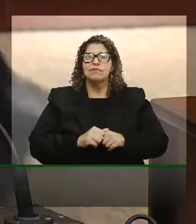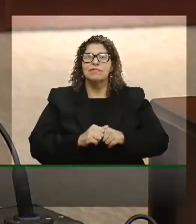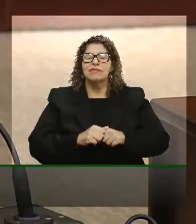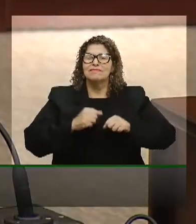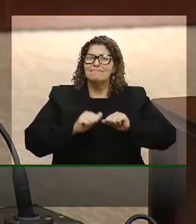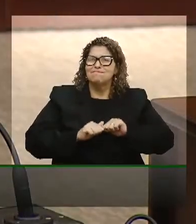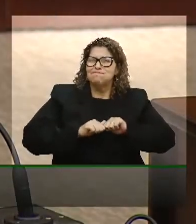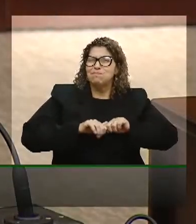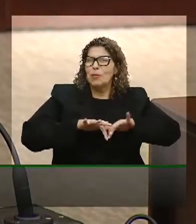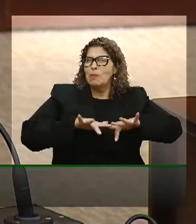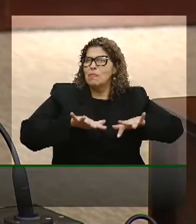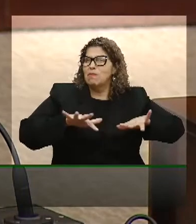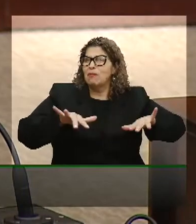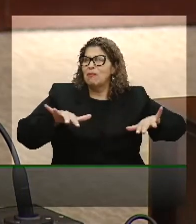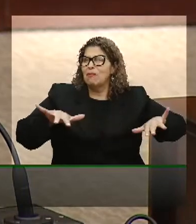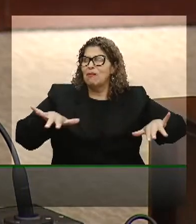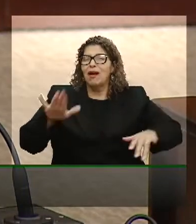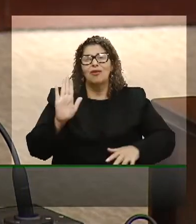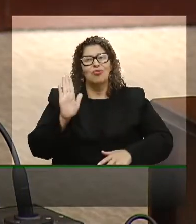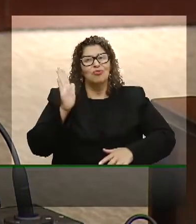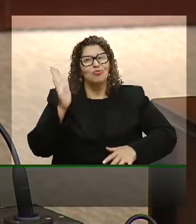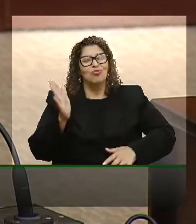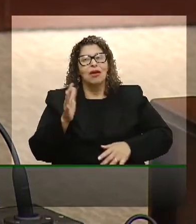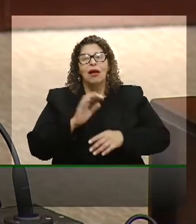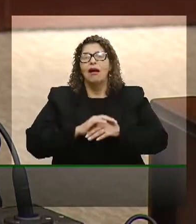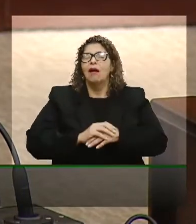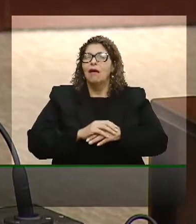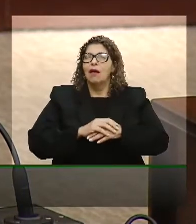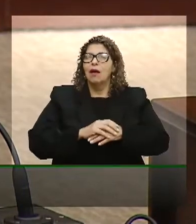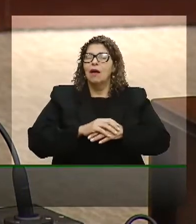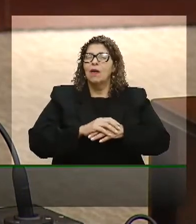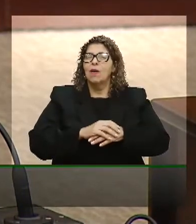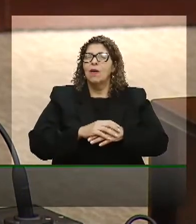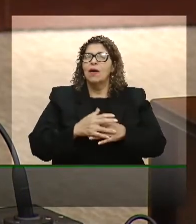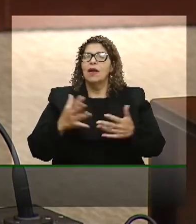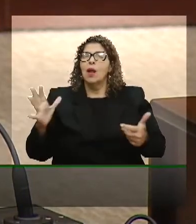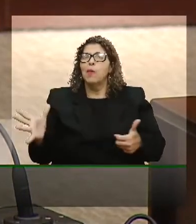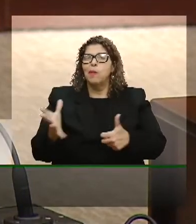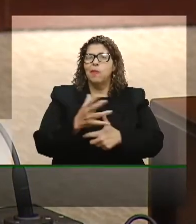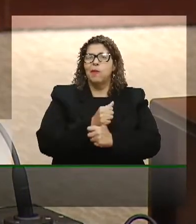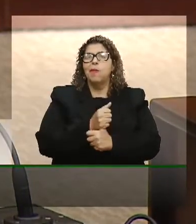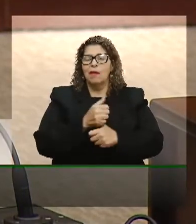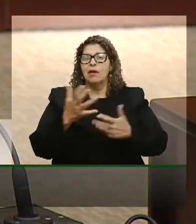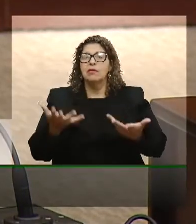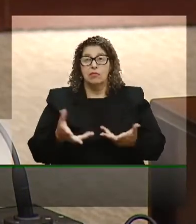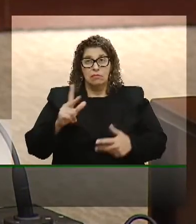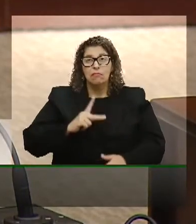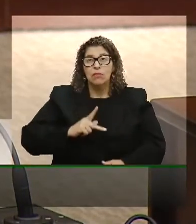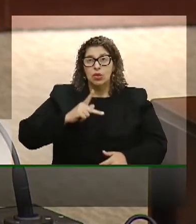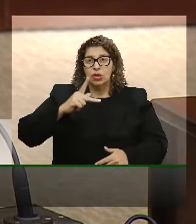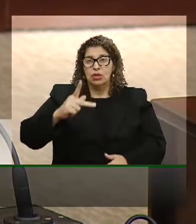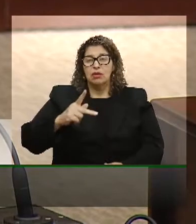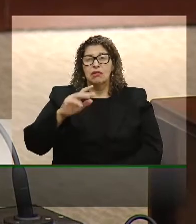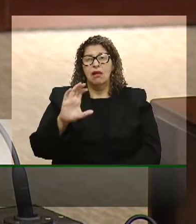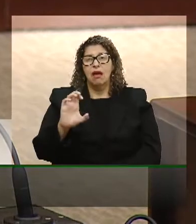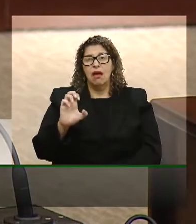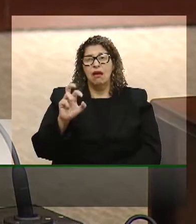repercussão na posse do nosso presidente, Hernani Polo, que